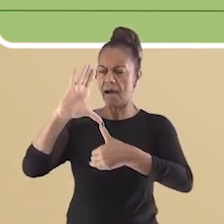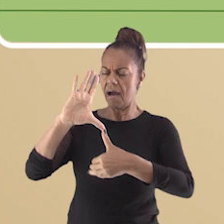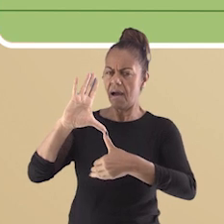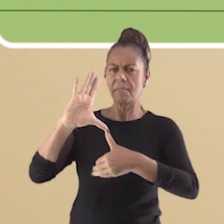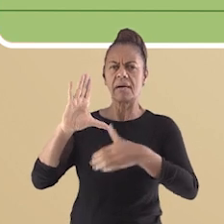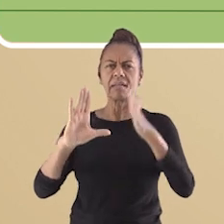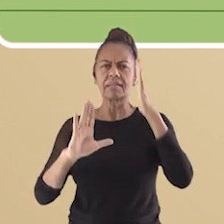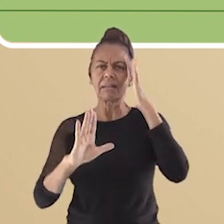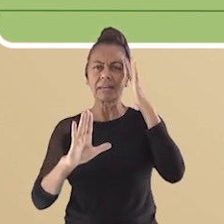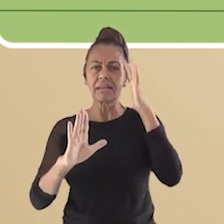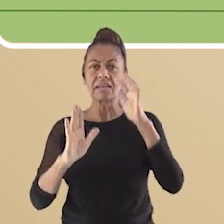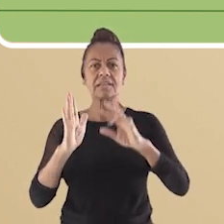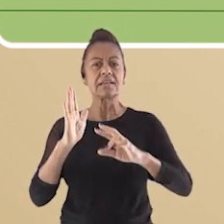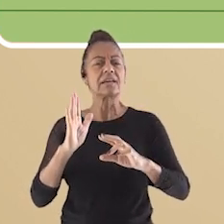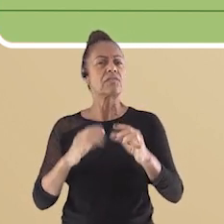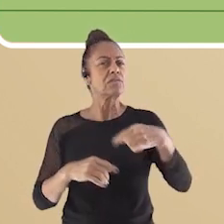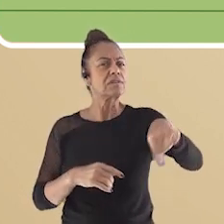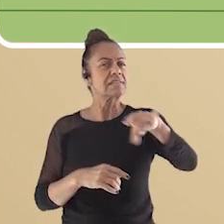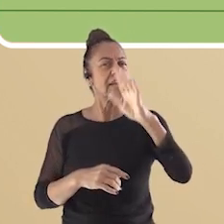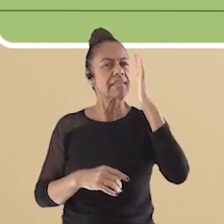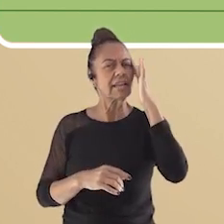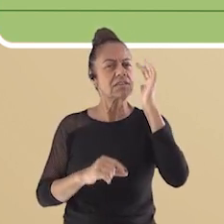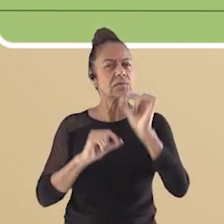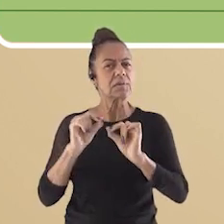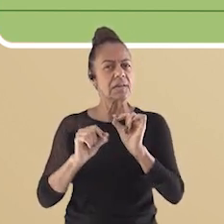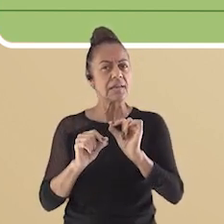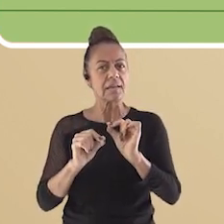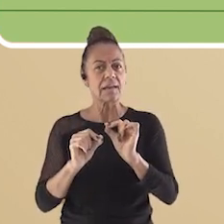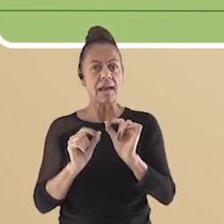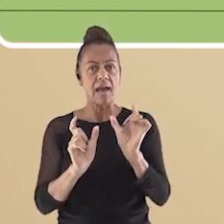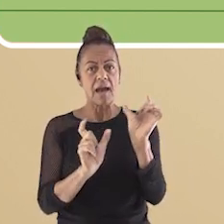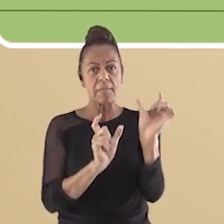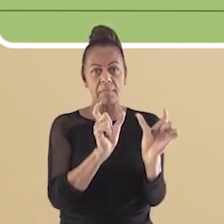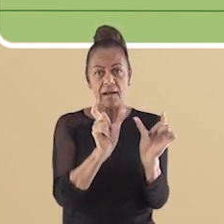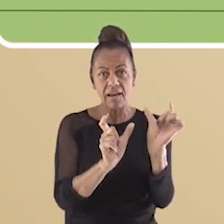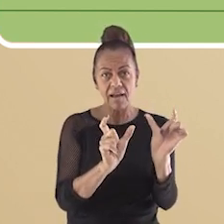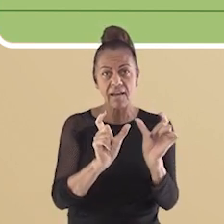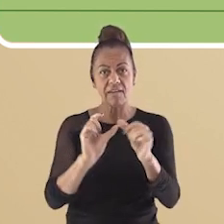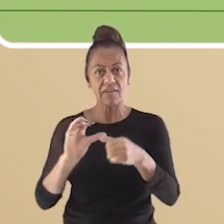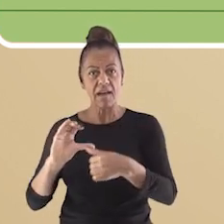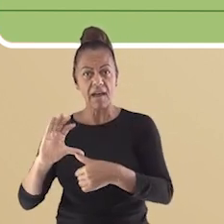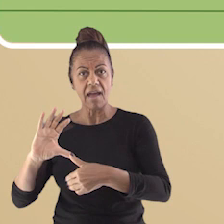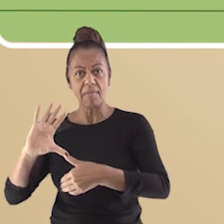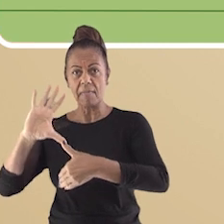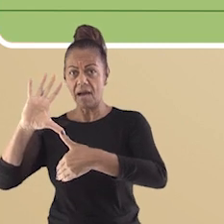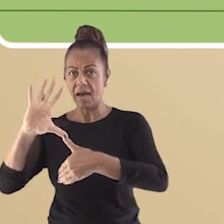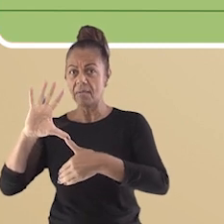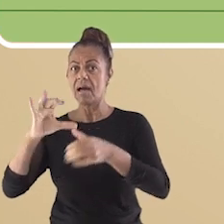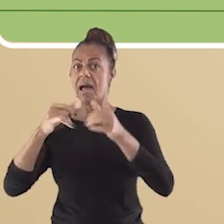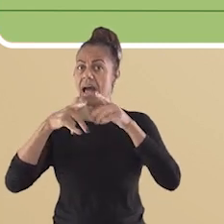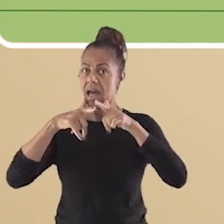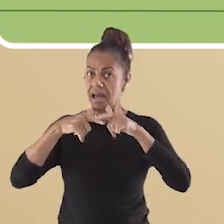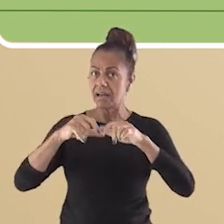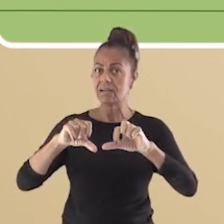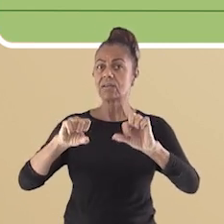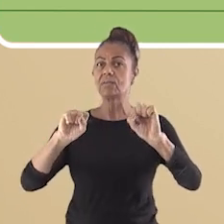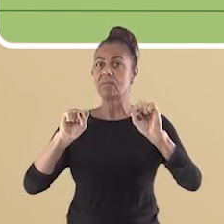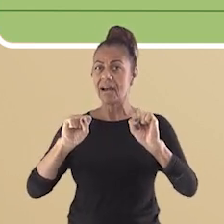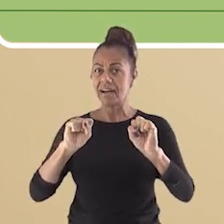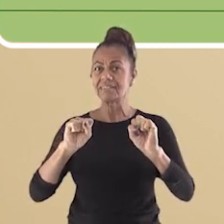Os mapas, assim como as palavras, são formas de linguagem, de informação e comunicação,